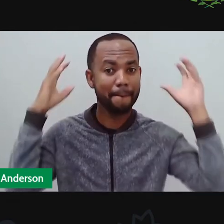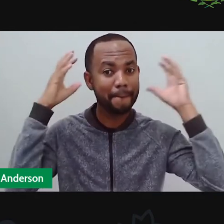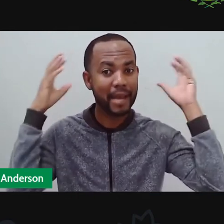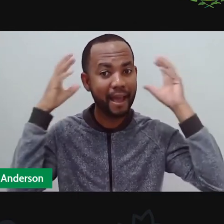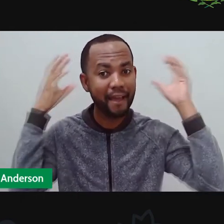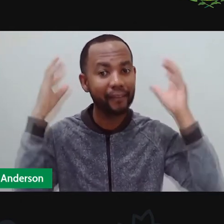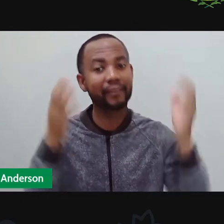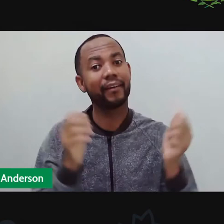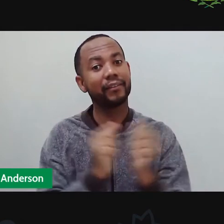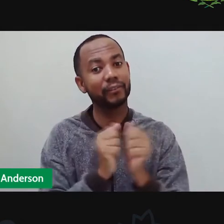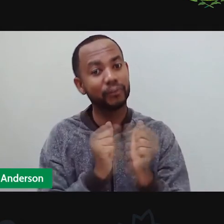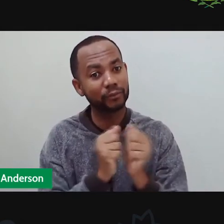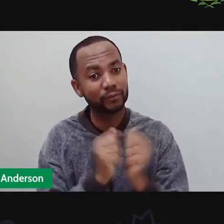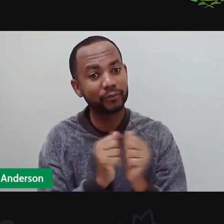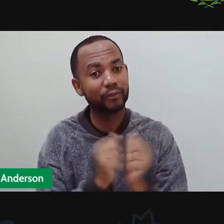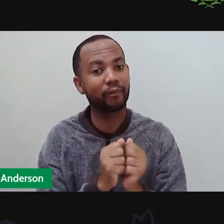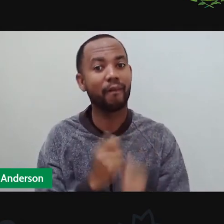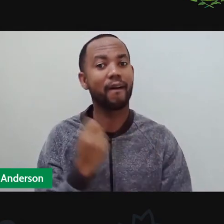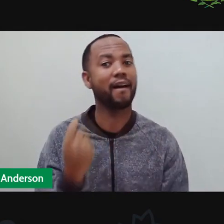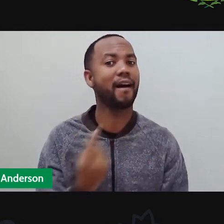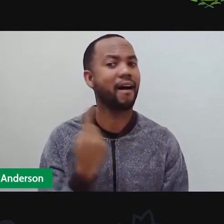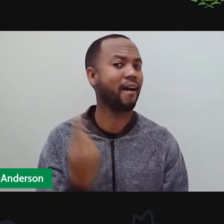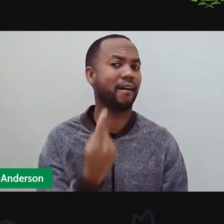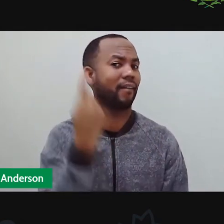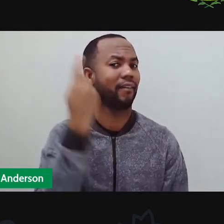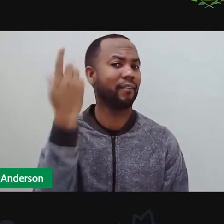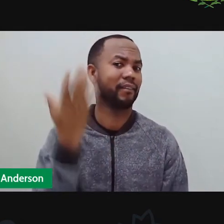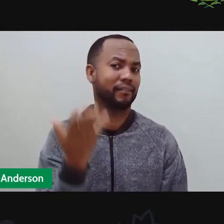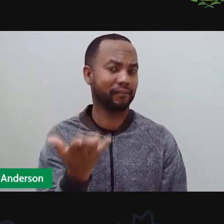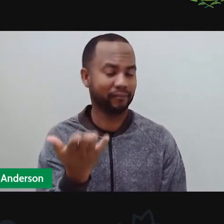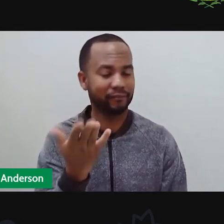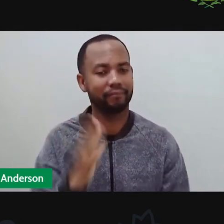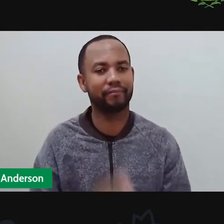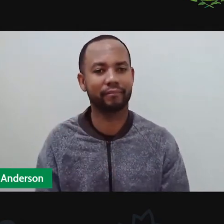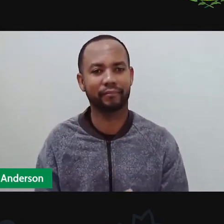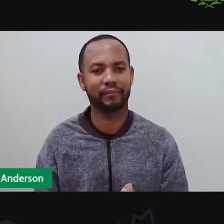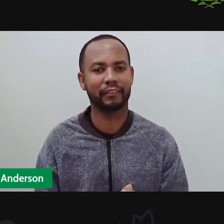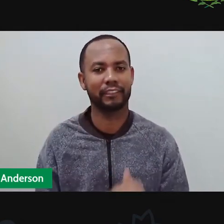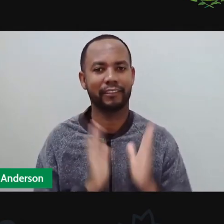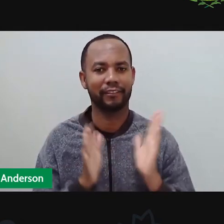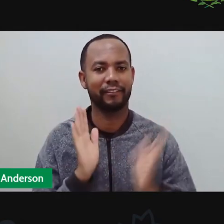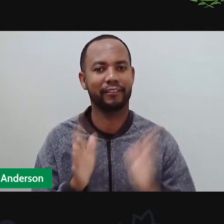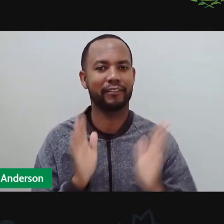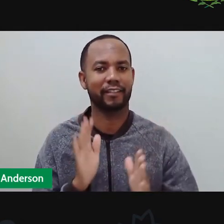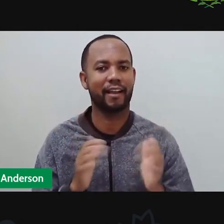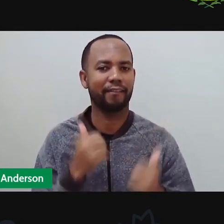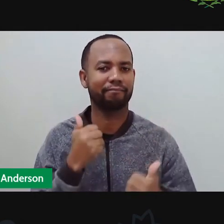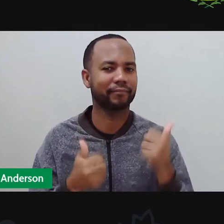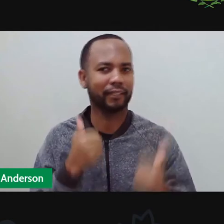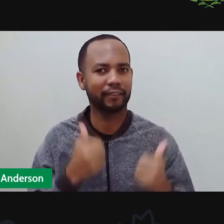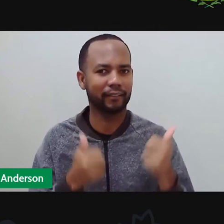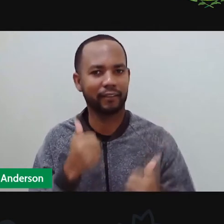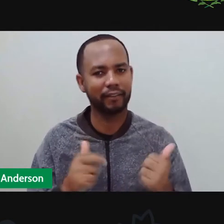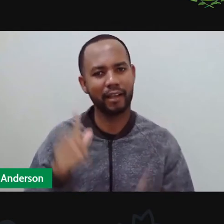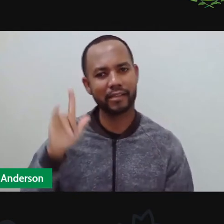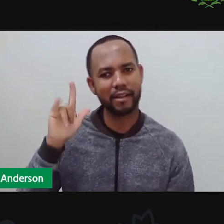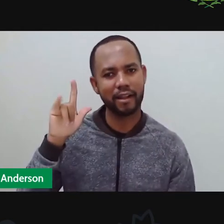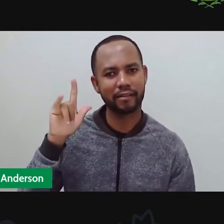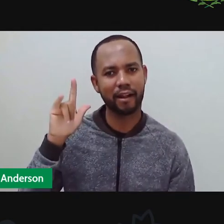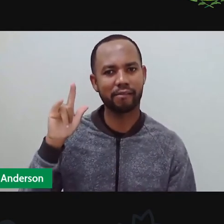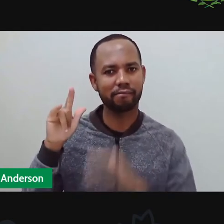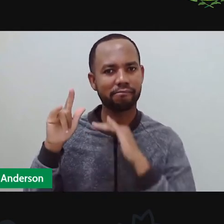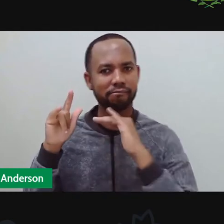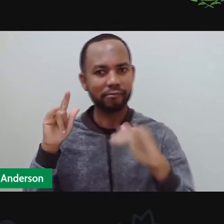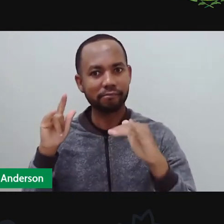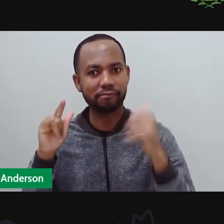Como é que vocês estão? Como tem passado aí esses dias? Já deram aquele like no nosso vídeo? Pois é, né? Dá